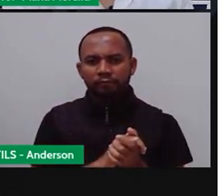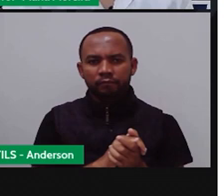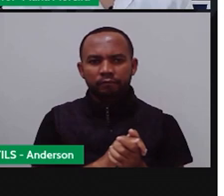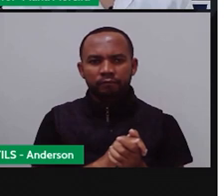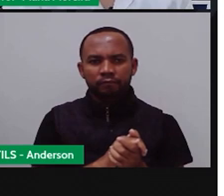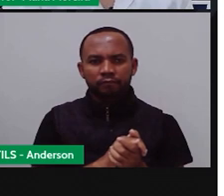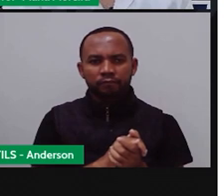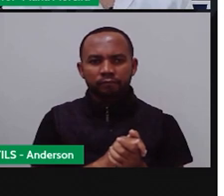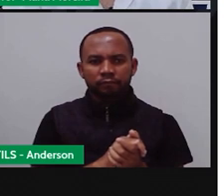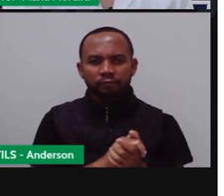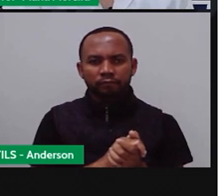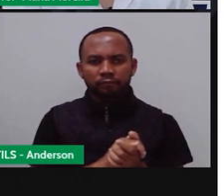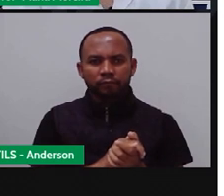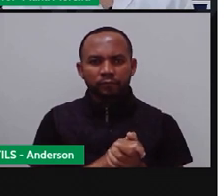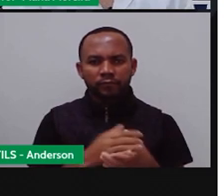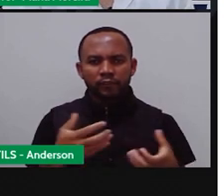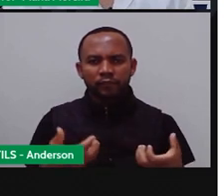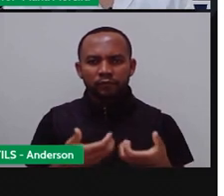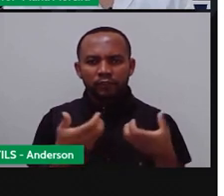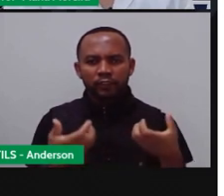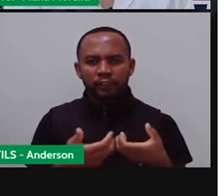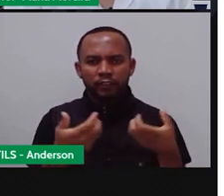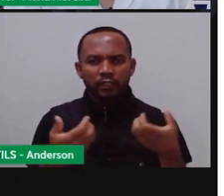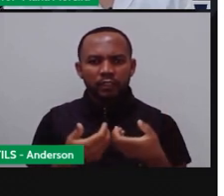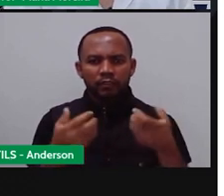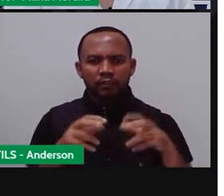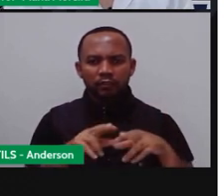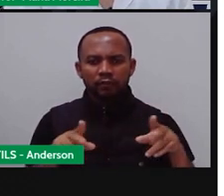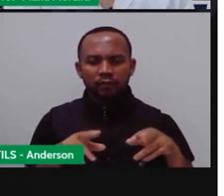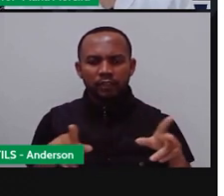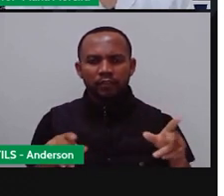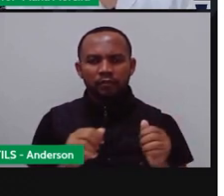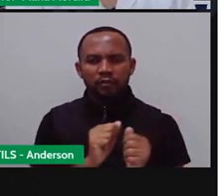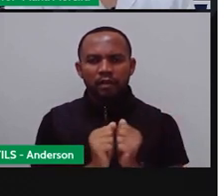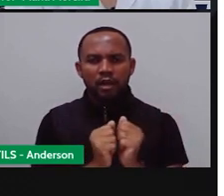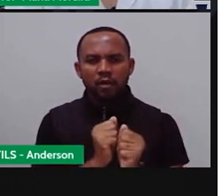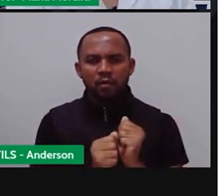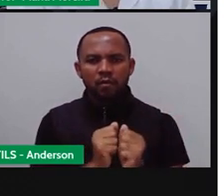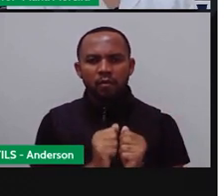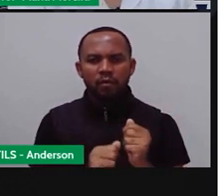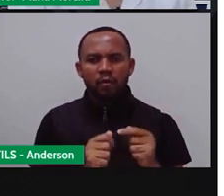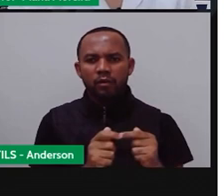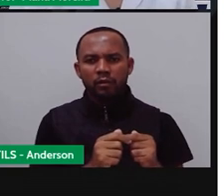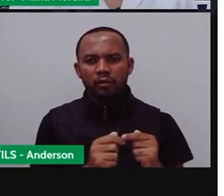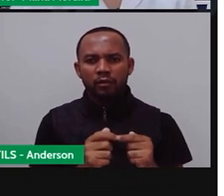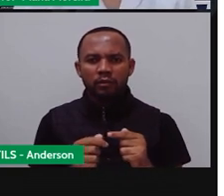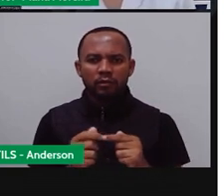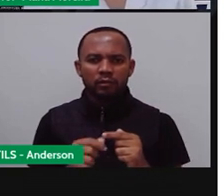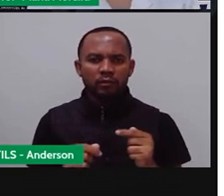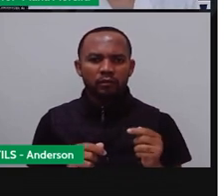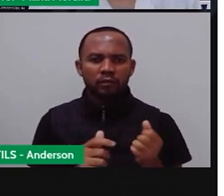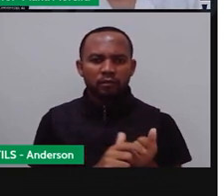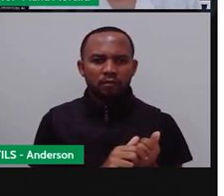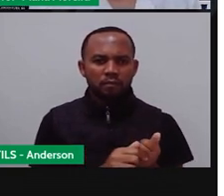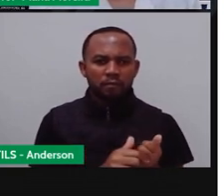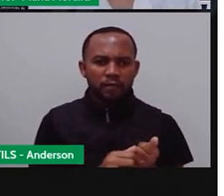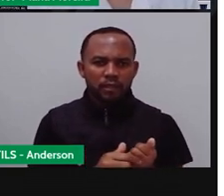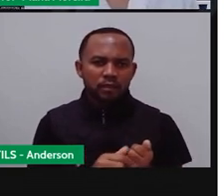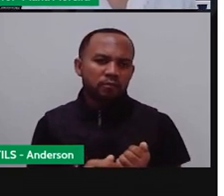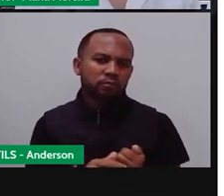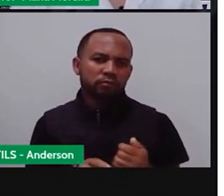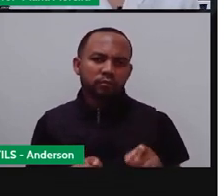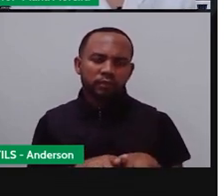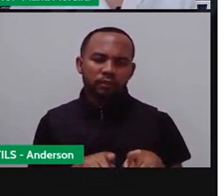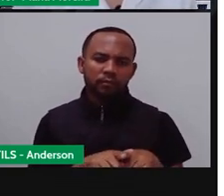A ciprindai, né? E vegetais como tomate, trigo, arroz e milho também são domesticados. O problema, a não estava falando aqui de animal